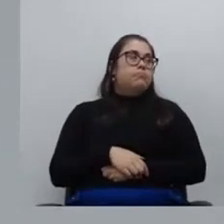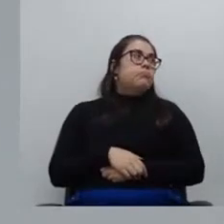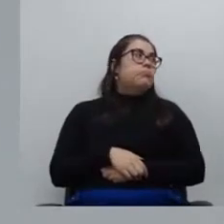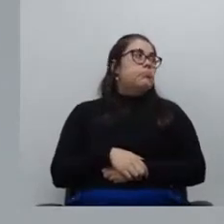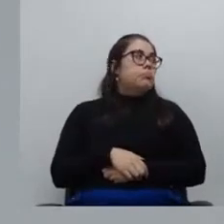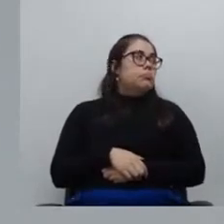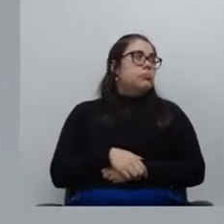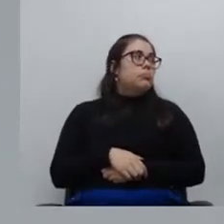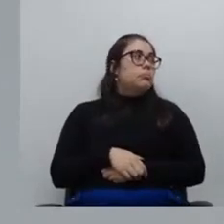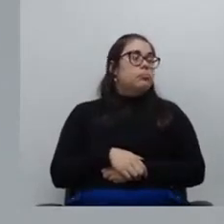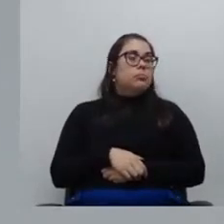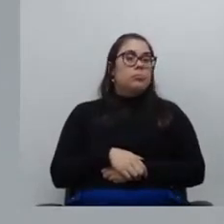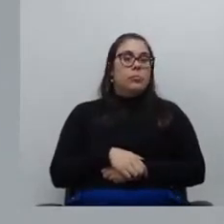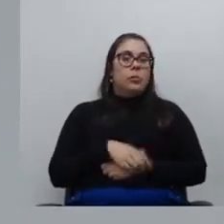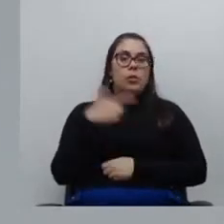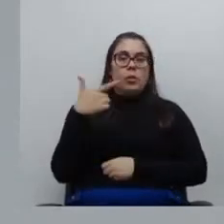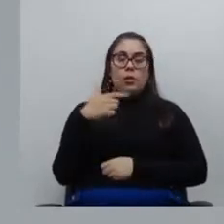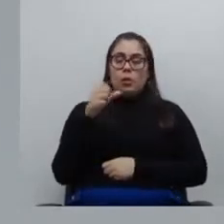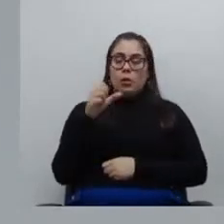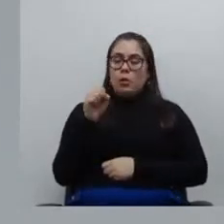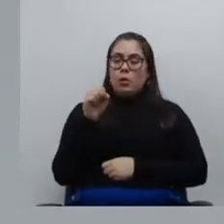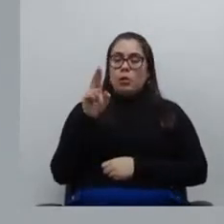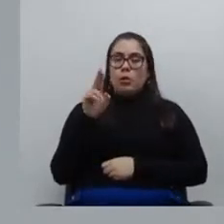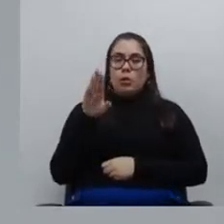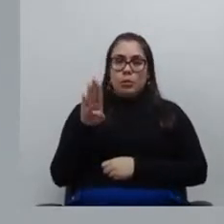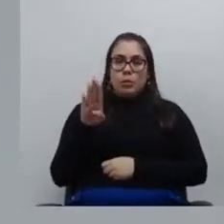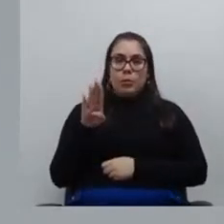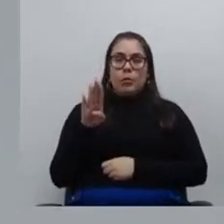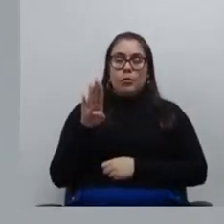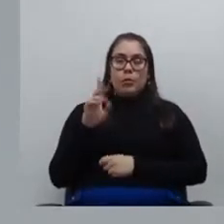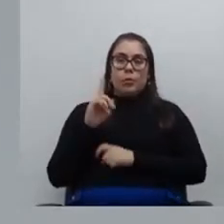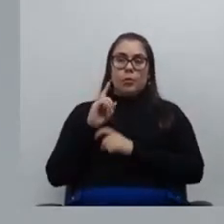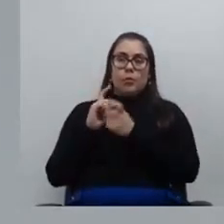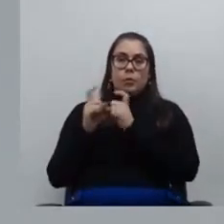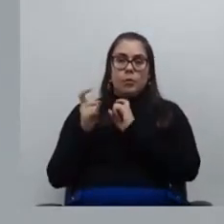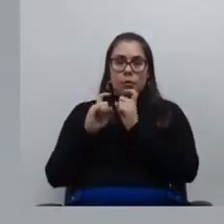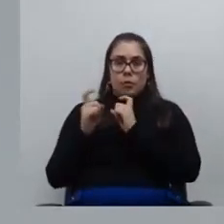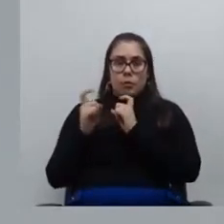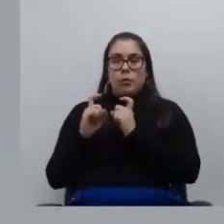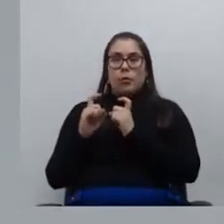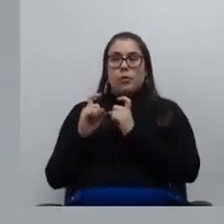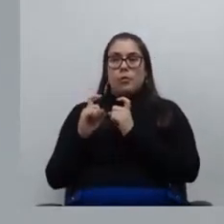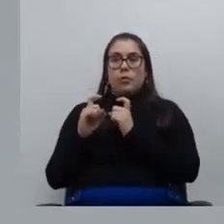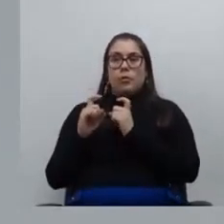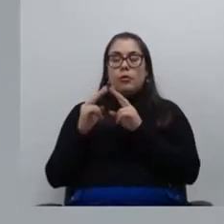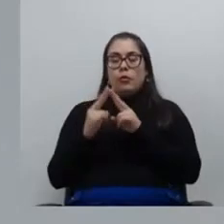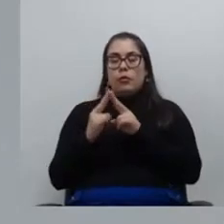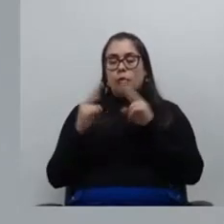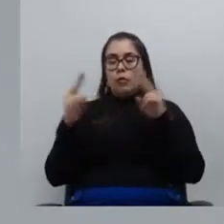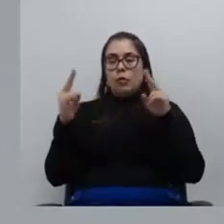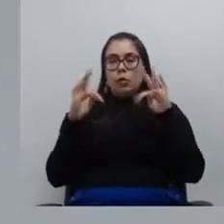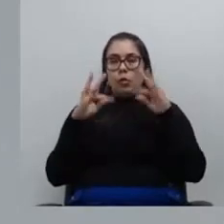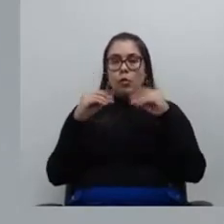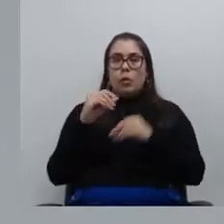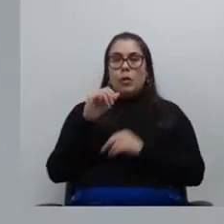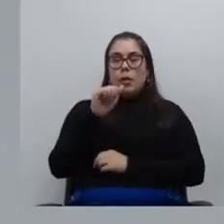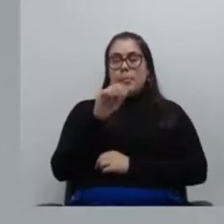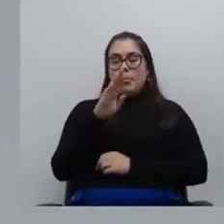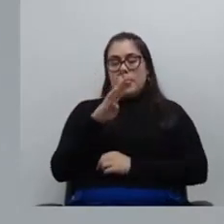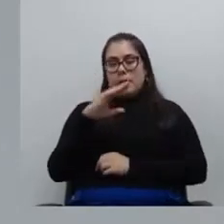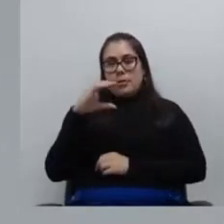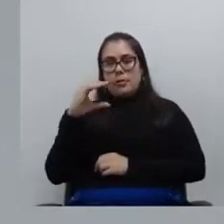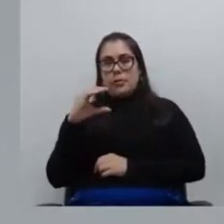De contar um pouco da segunda sub e a semana, a segunda subdefensoria se reuniu com as unidades de forma virtual com todo o ABCDM,